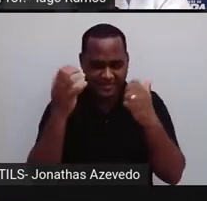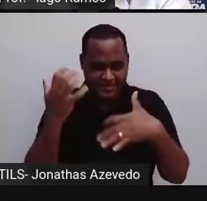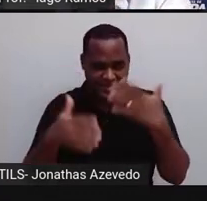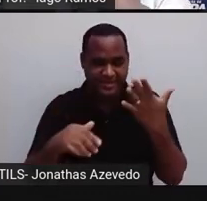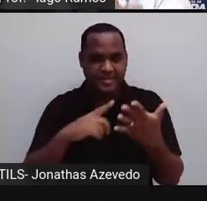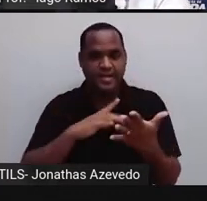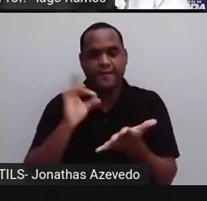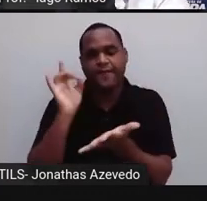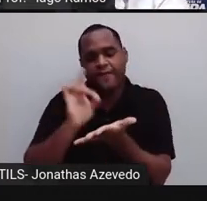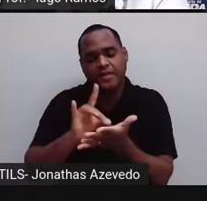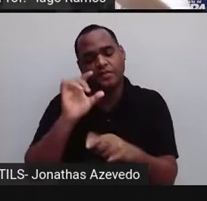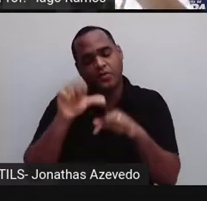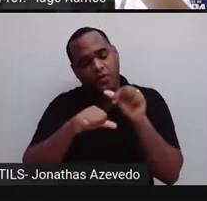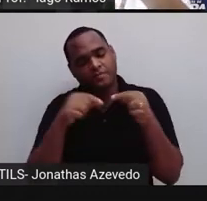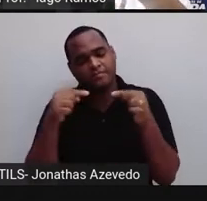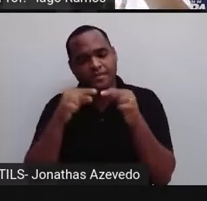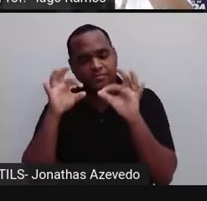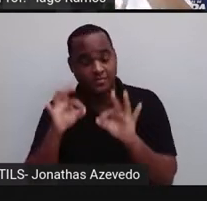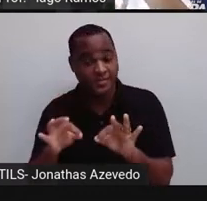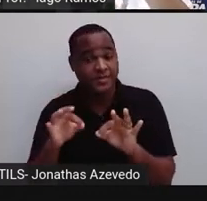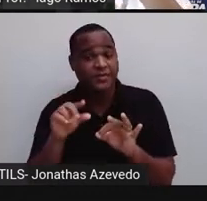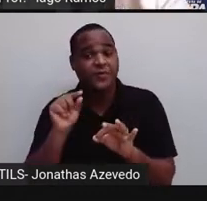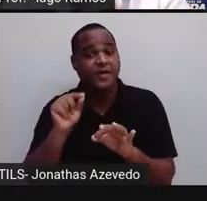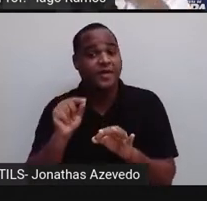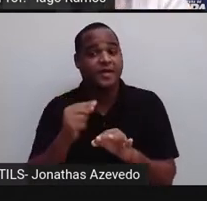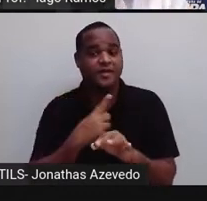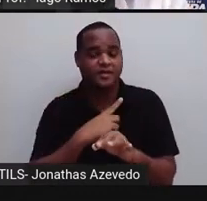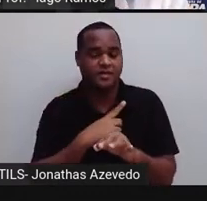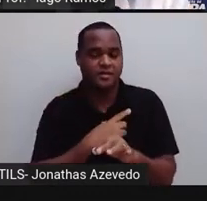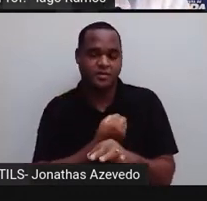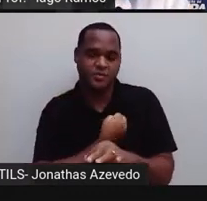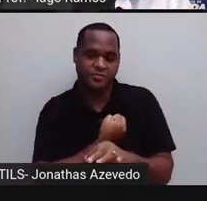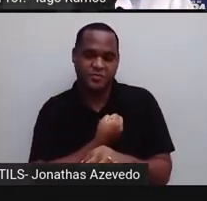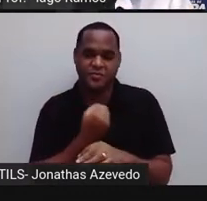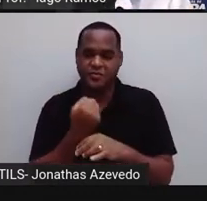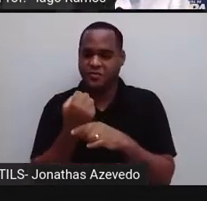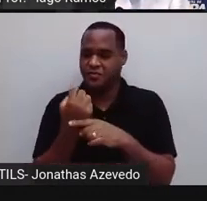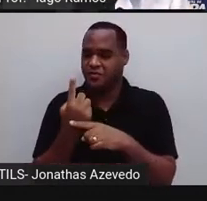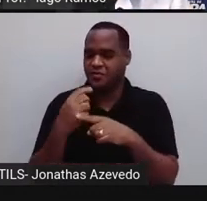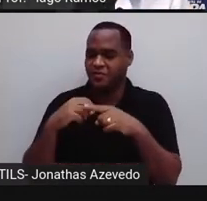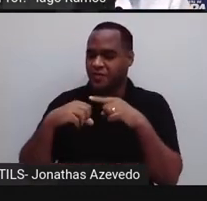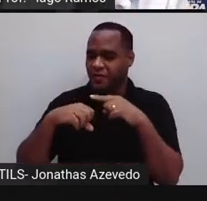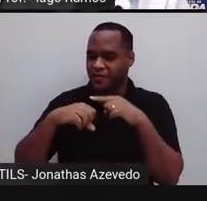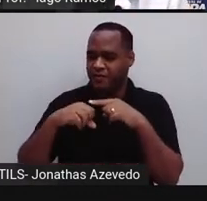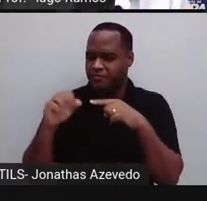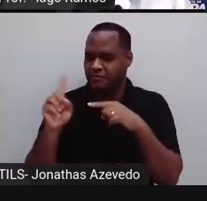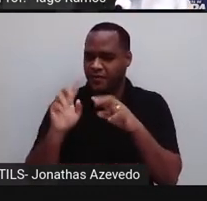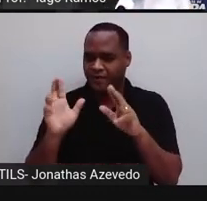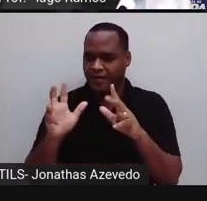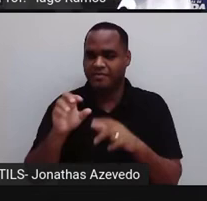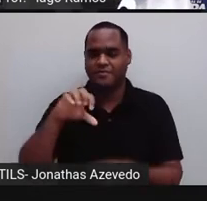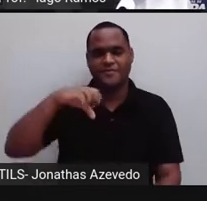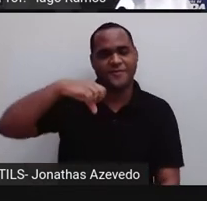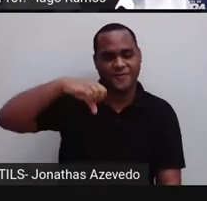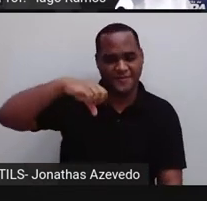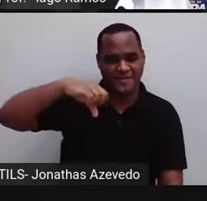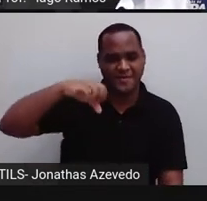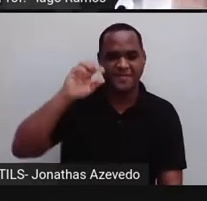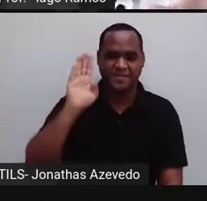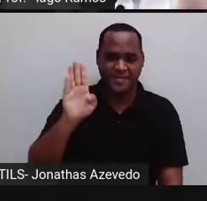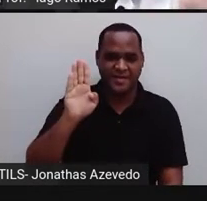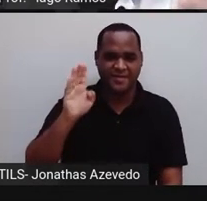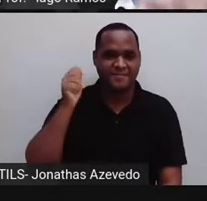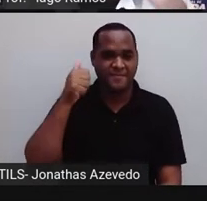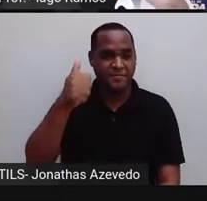na verdade, o resultado correto é o que está na letra B, 9, certo? Conforme a gente fez todo o cálculo ali.